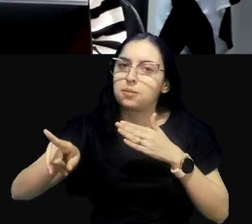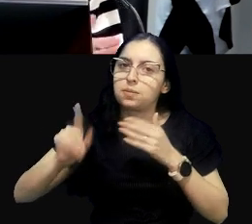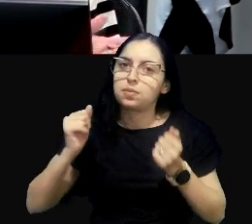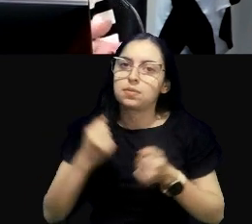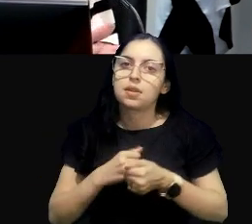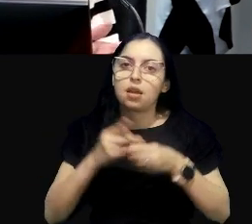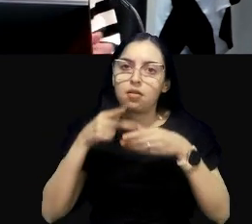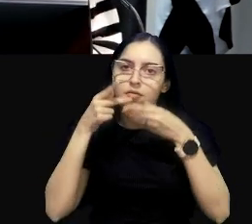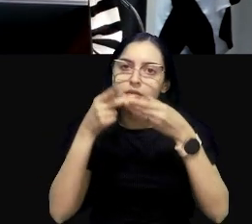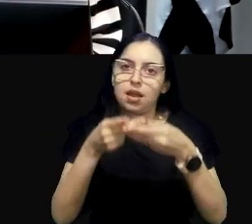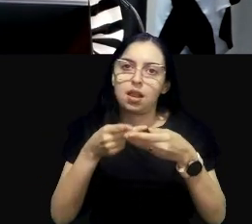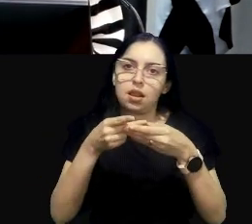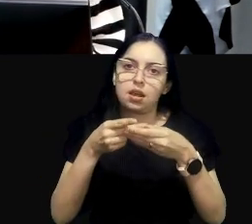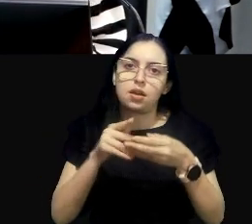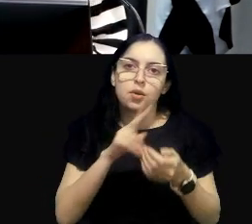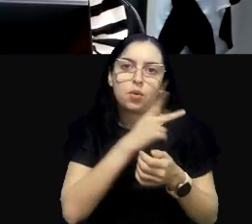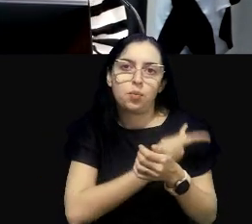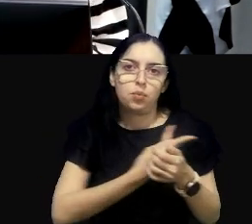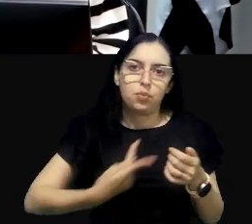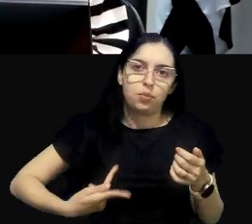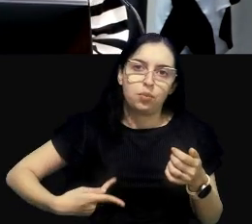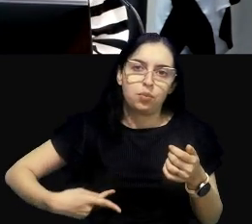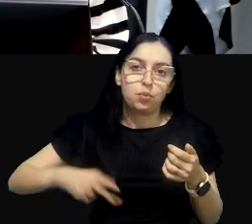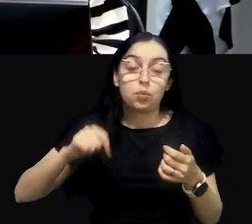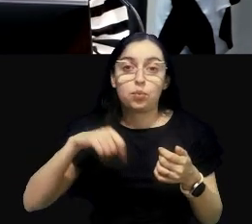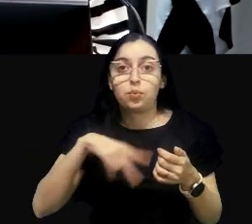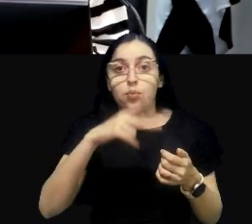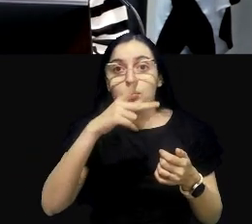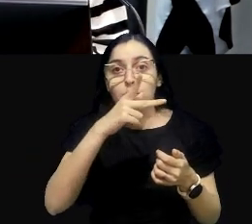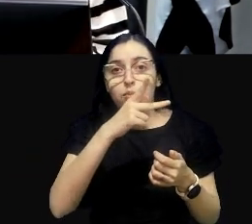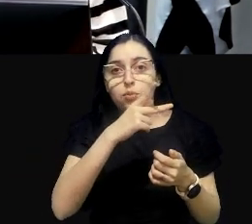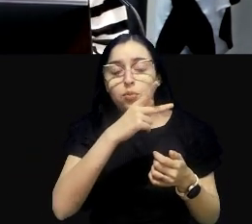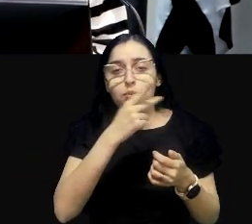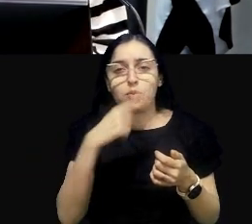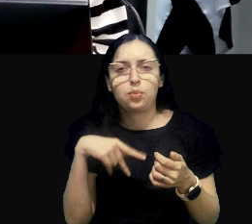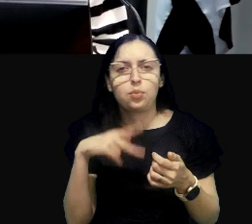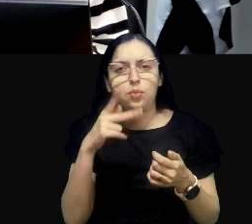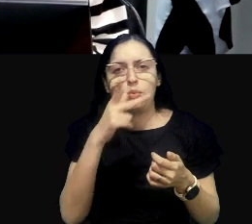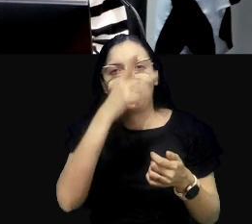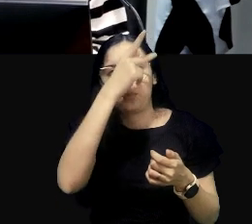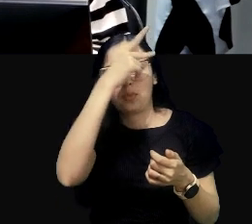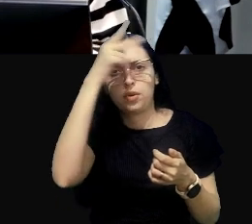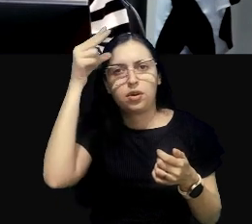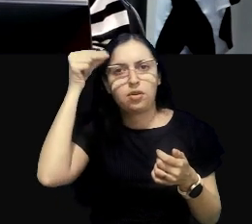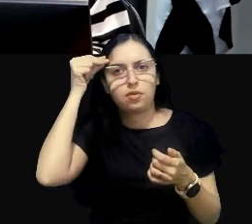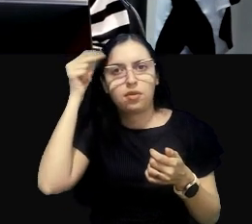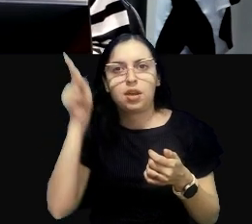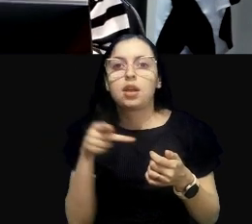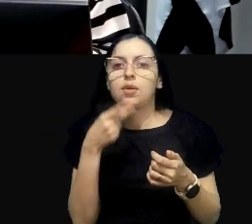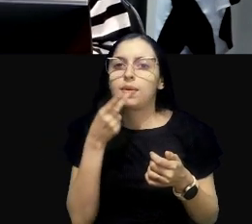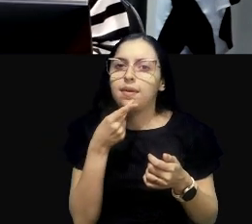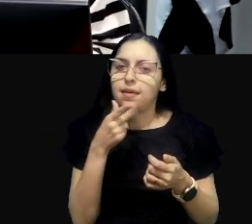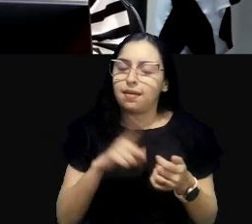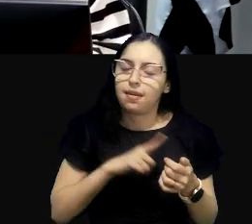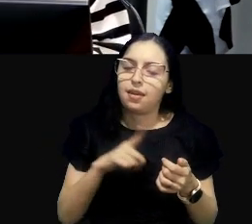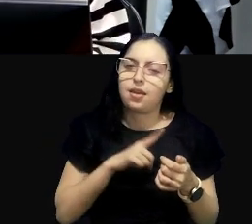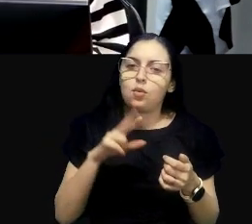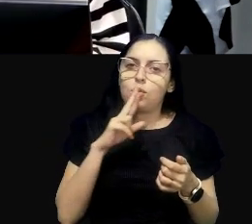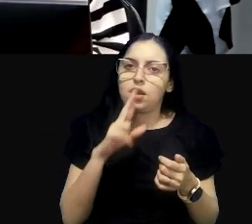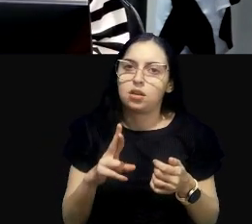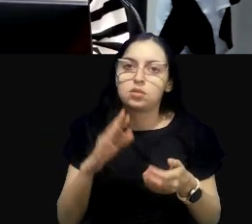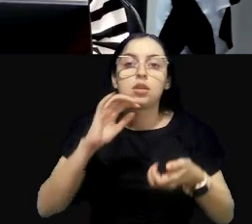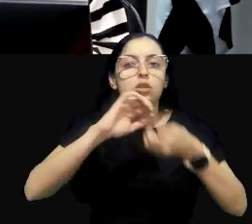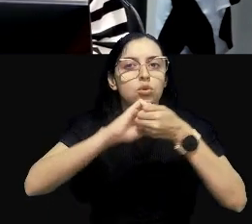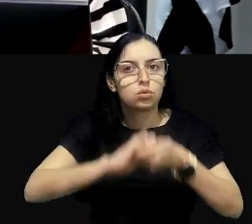passo a palavra ao prefeito, que vai ter aqui uma resposta. Fui lá, apertei a mão do